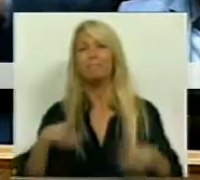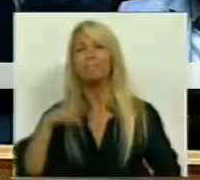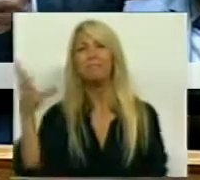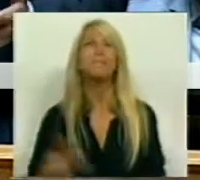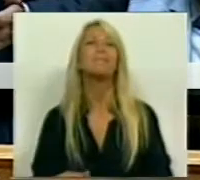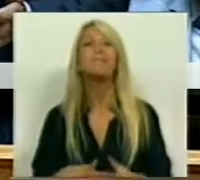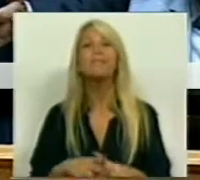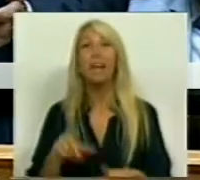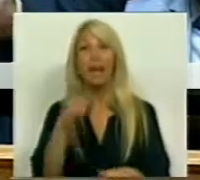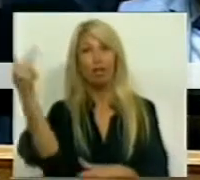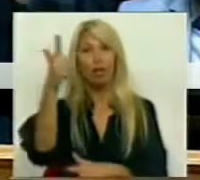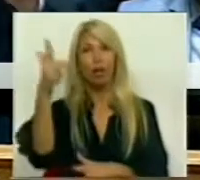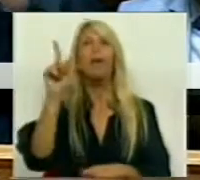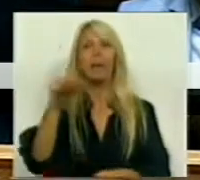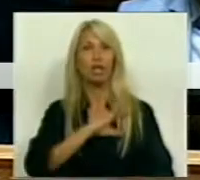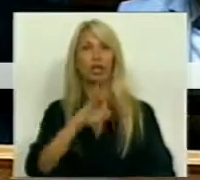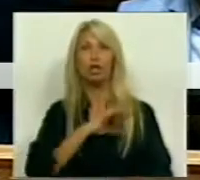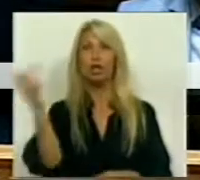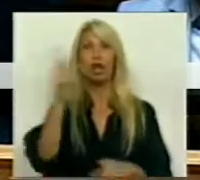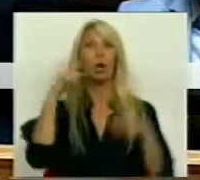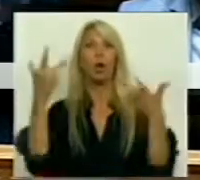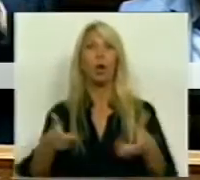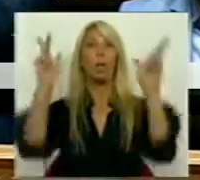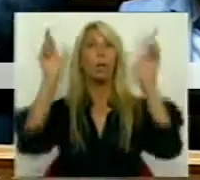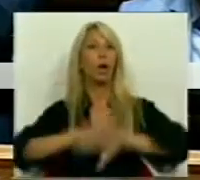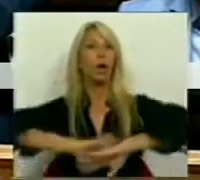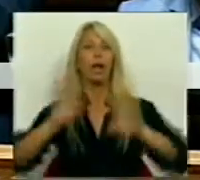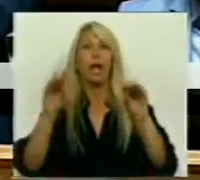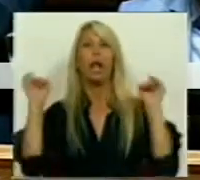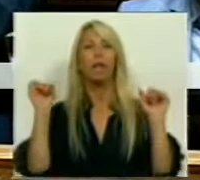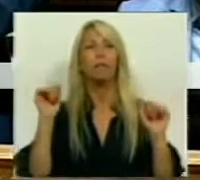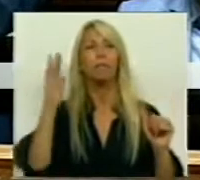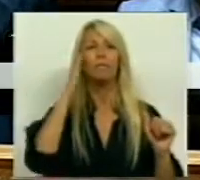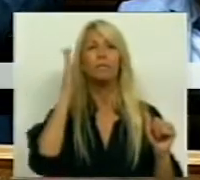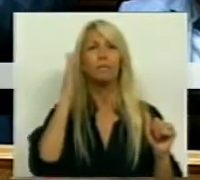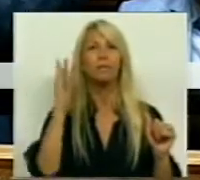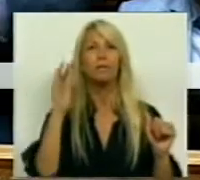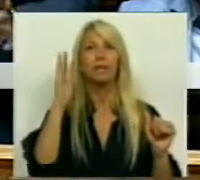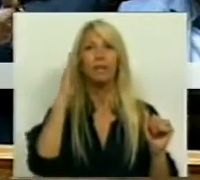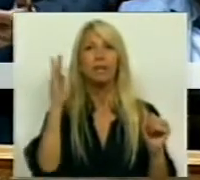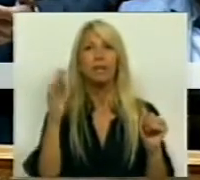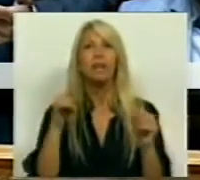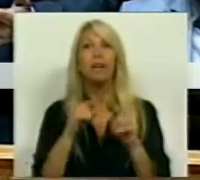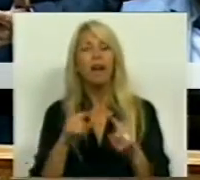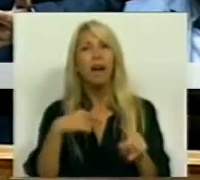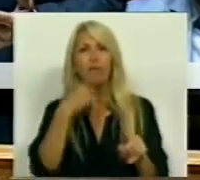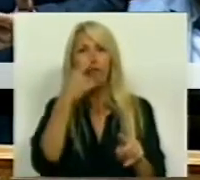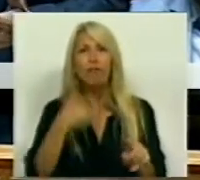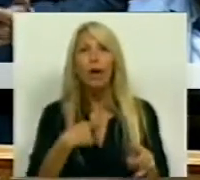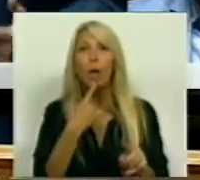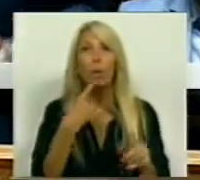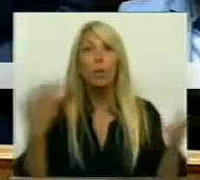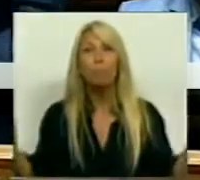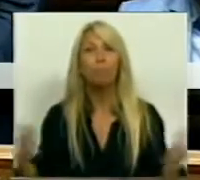e dos senhores da Troika. Estou, digamos a citar, não estou a falhar muito, creio. E, depois, vem o Ministro da Economia,